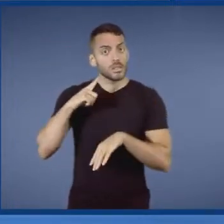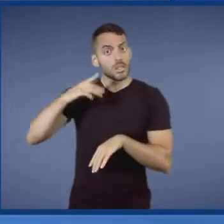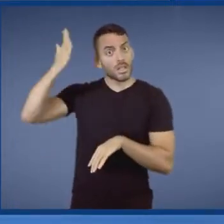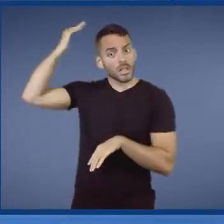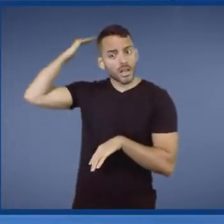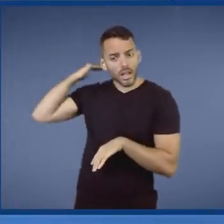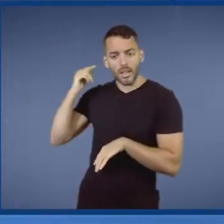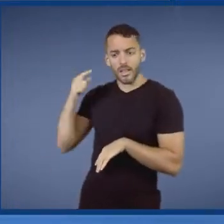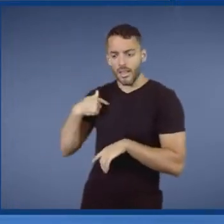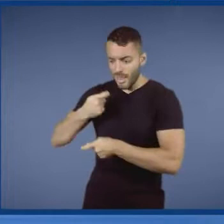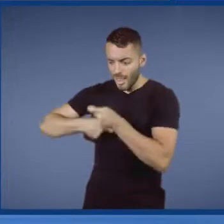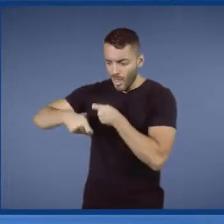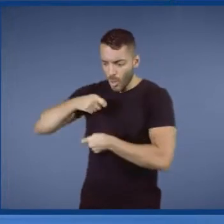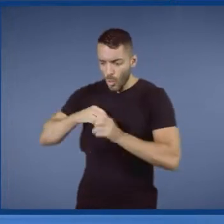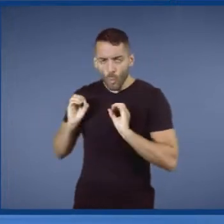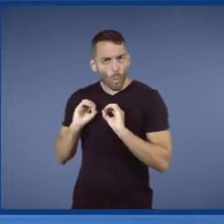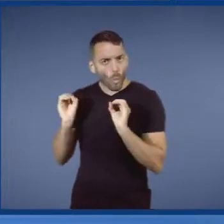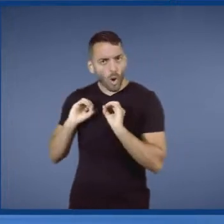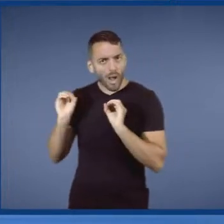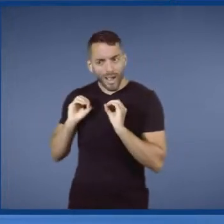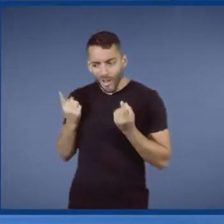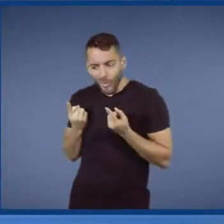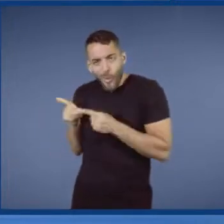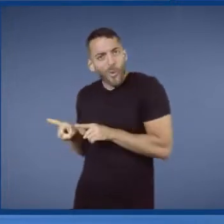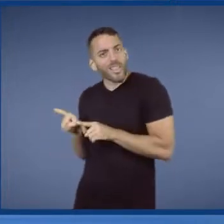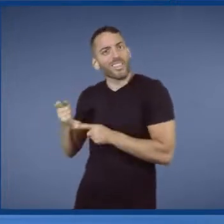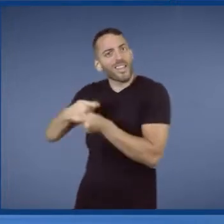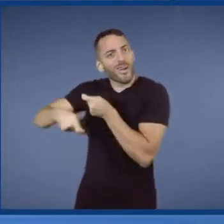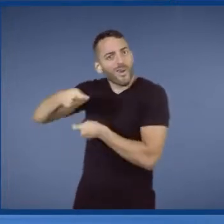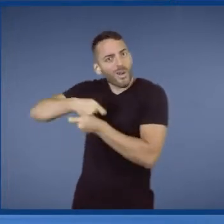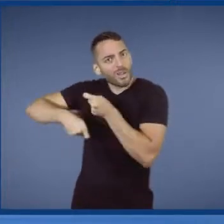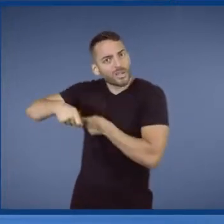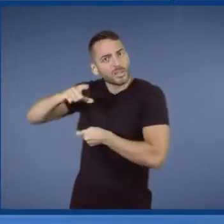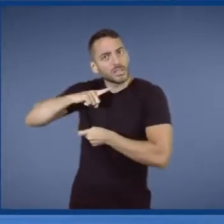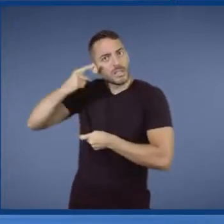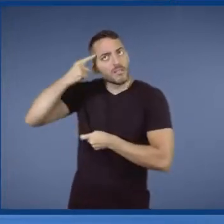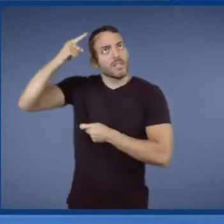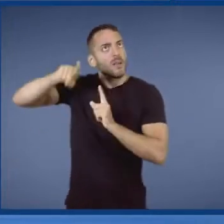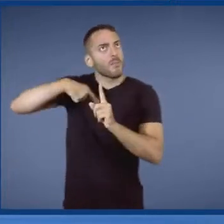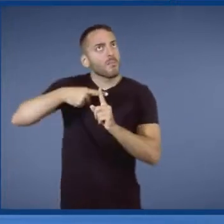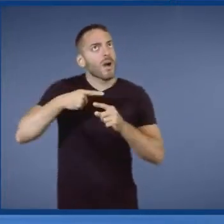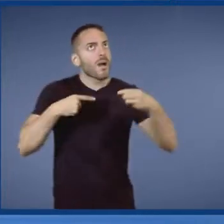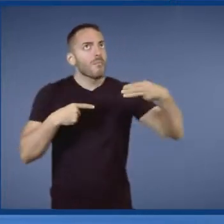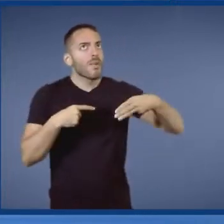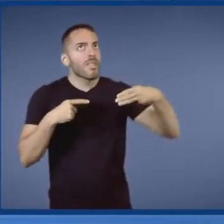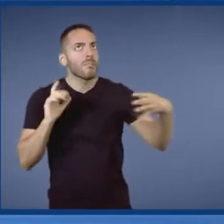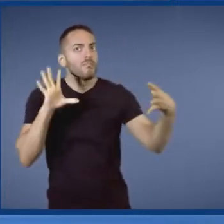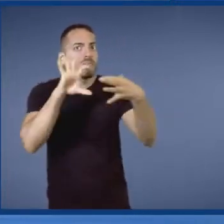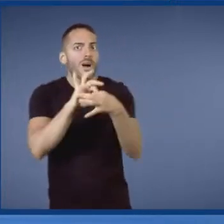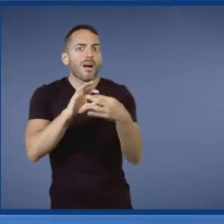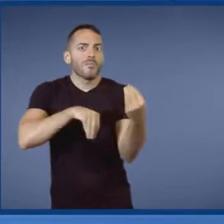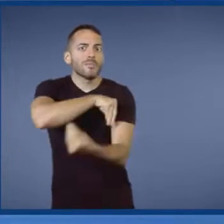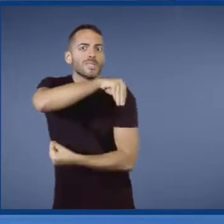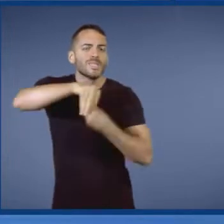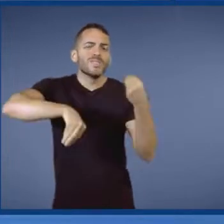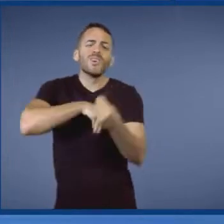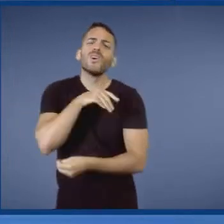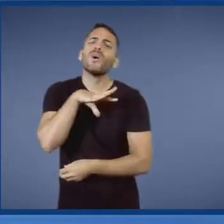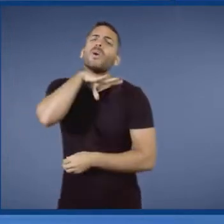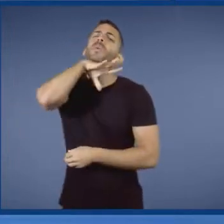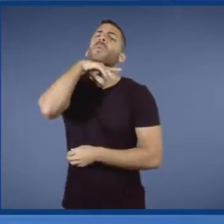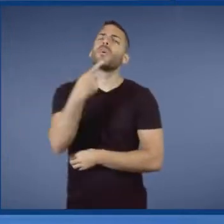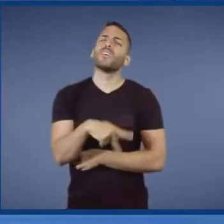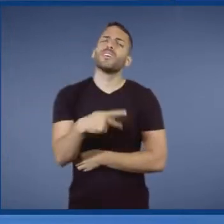-business, uma era onde a ideologia se misturou com a aritmética, e isso foi muito ruim para o Brasil,